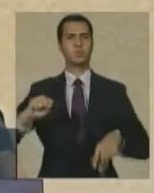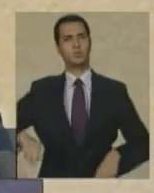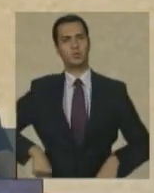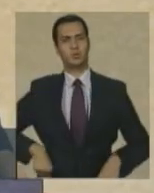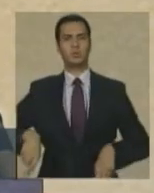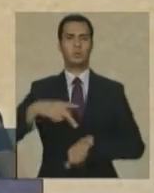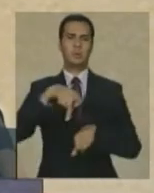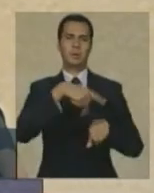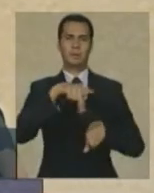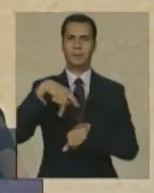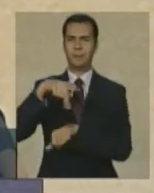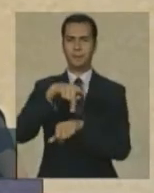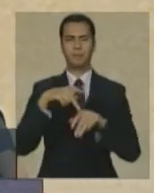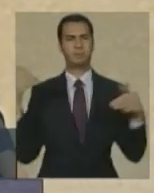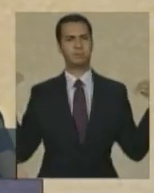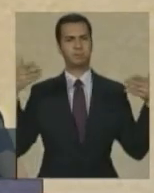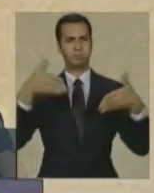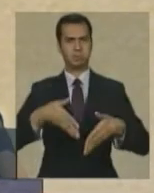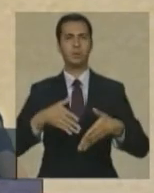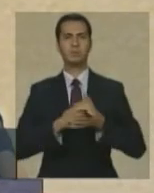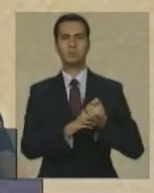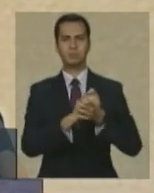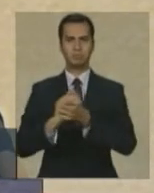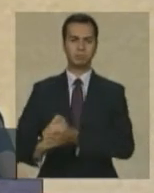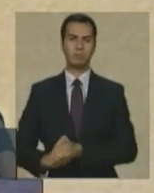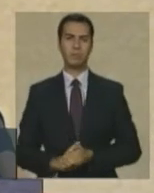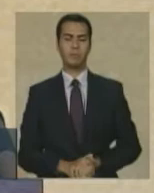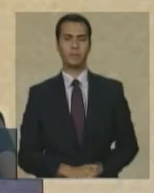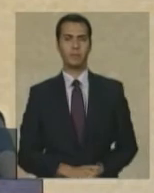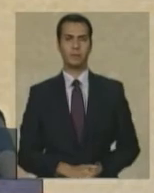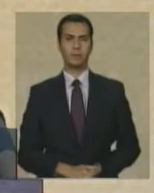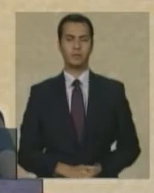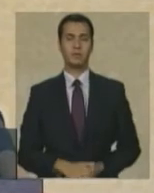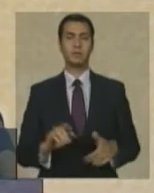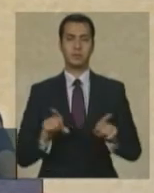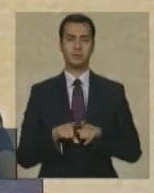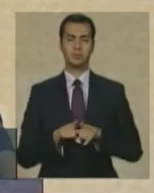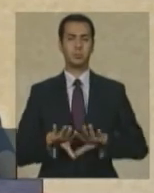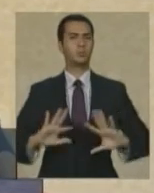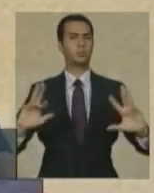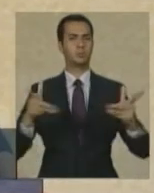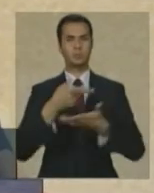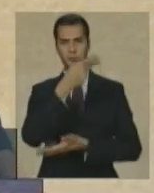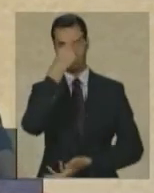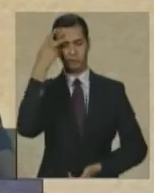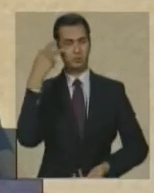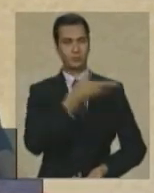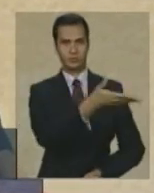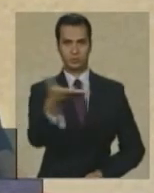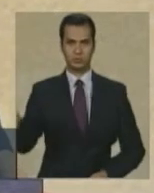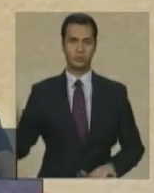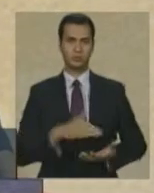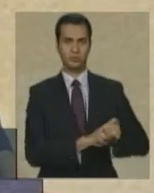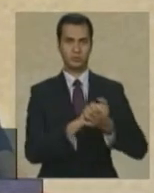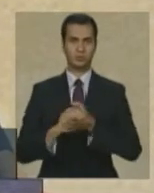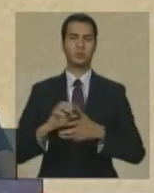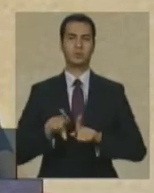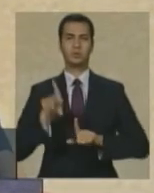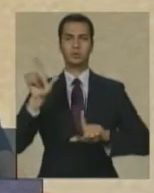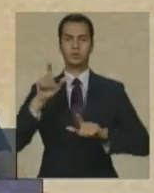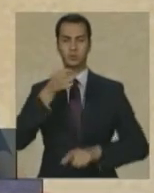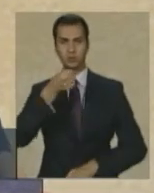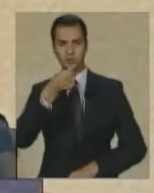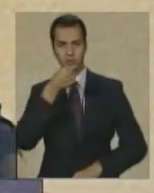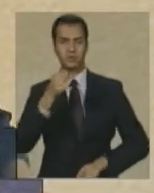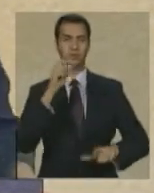Cumprimentar as senhoras e senhores que comparecem a esse ato aos senhores jornalistas